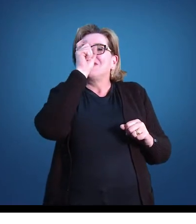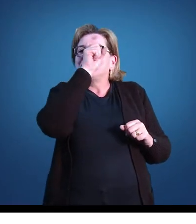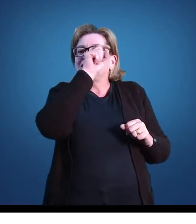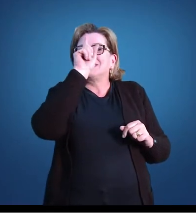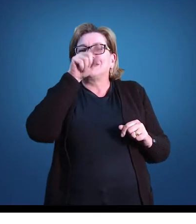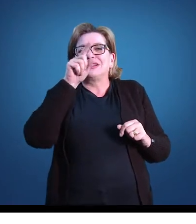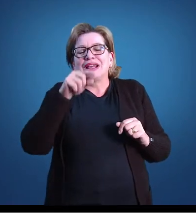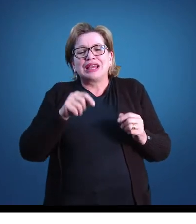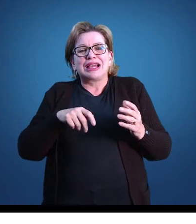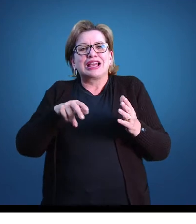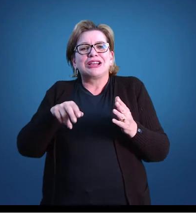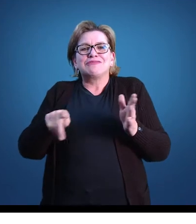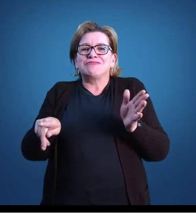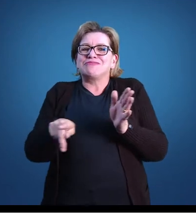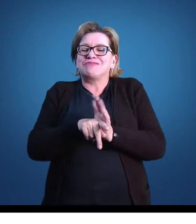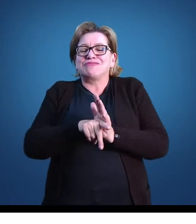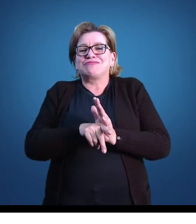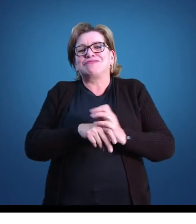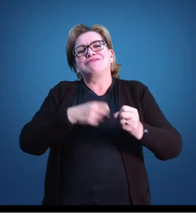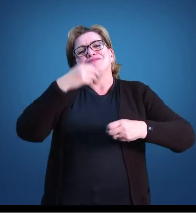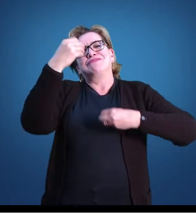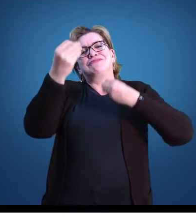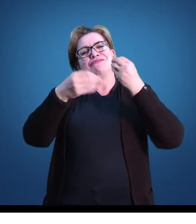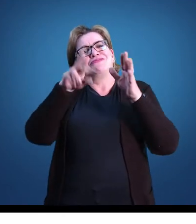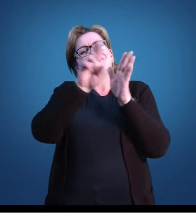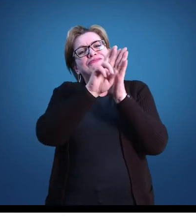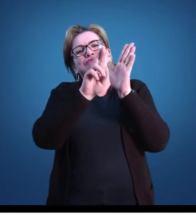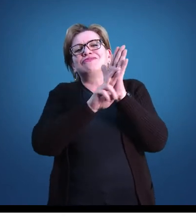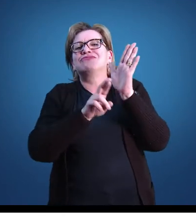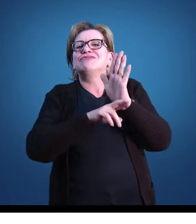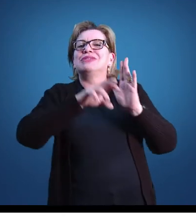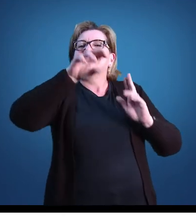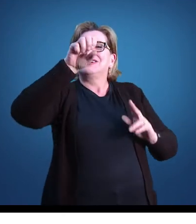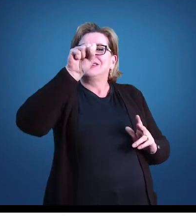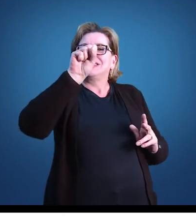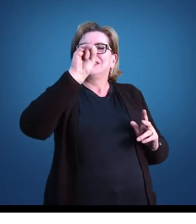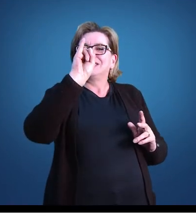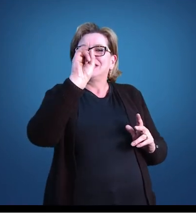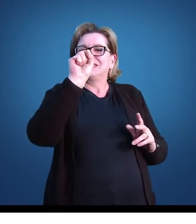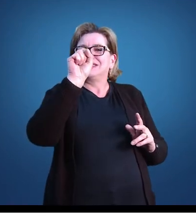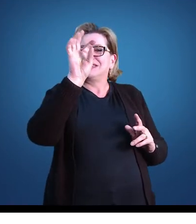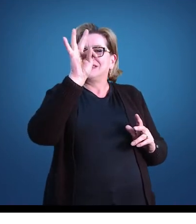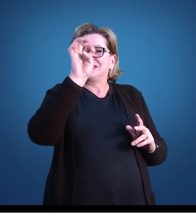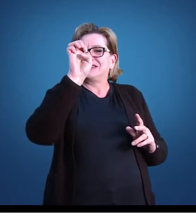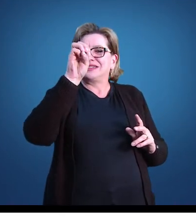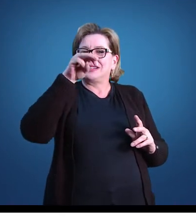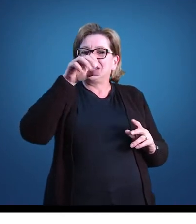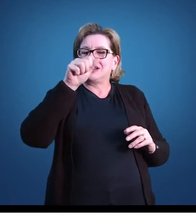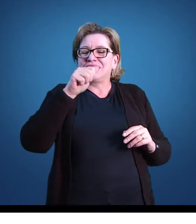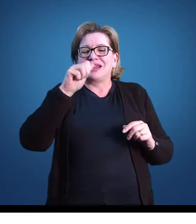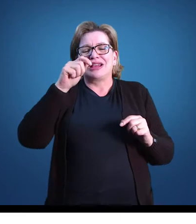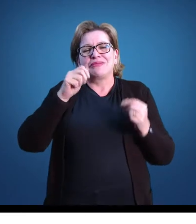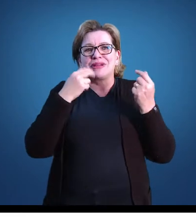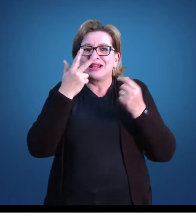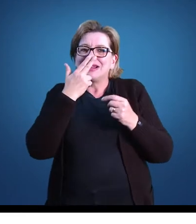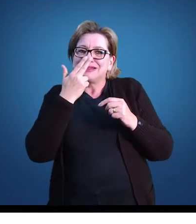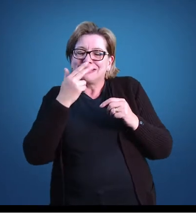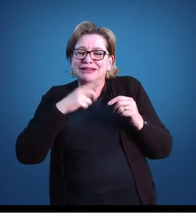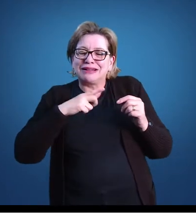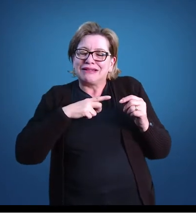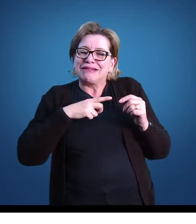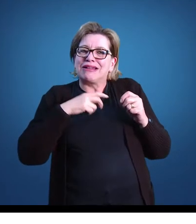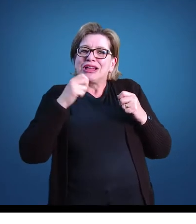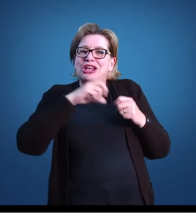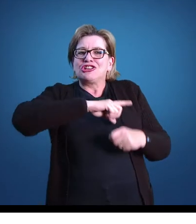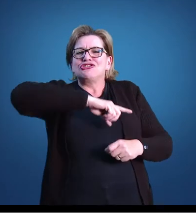determinações que o sistema nos impõe, né? Que onde nós temos que ter um dia específico dentro do nosso cronograma